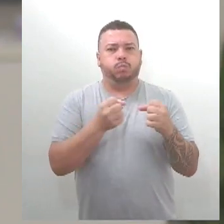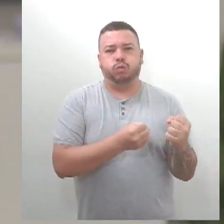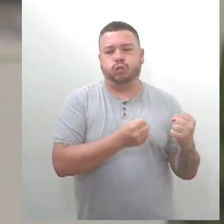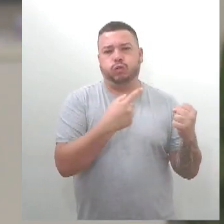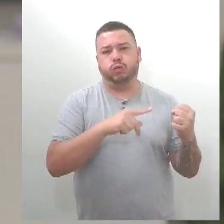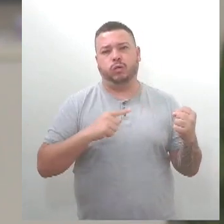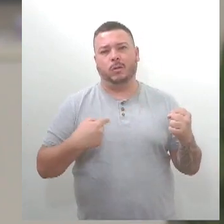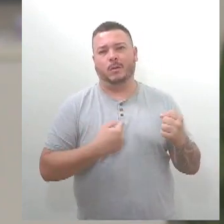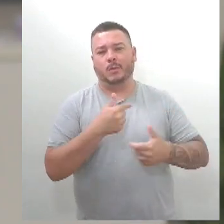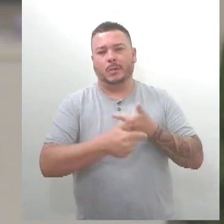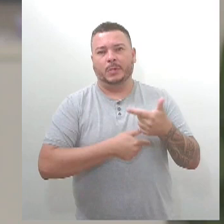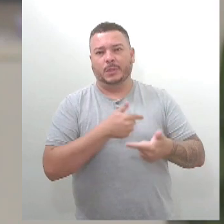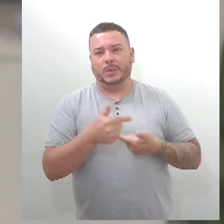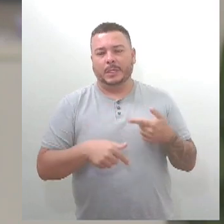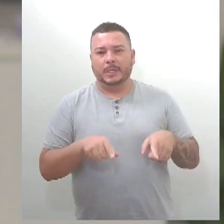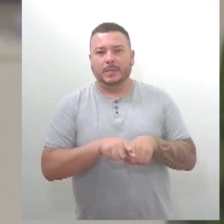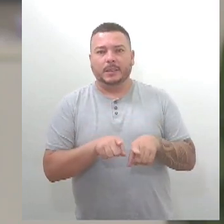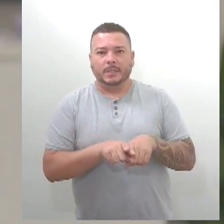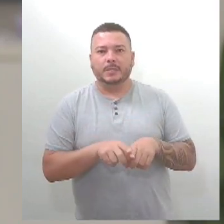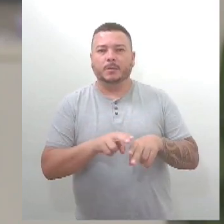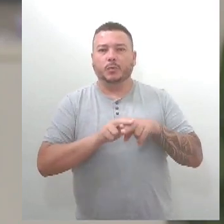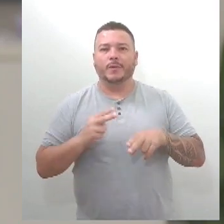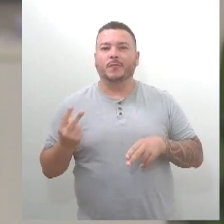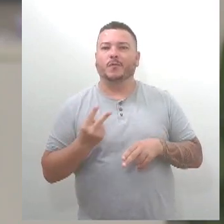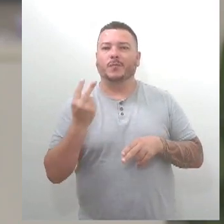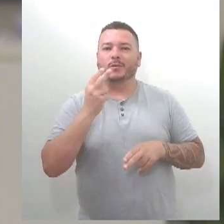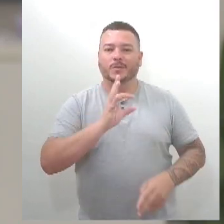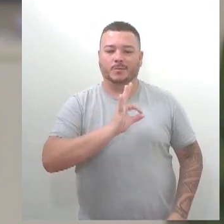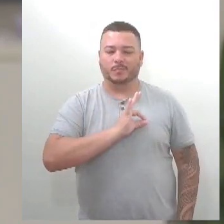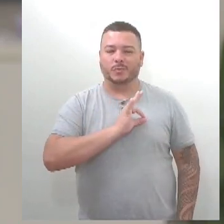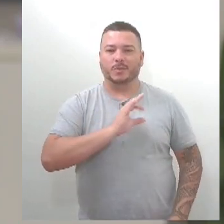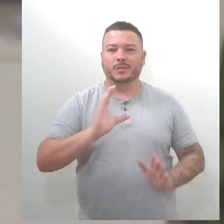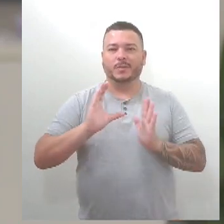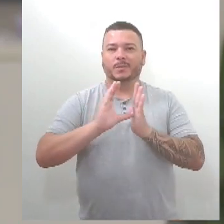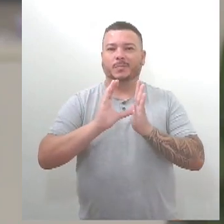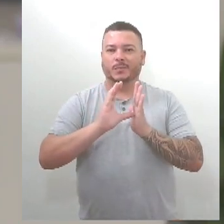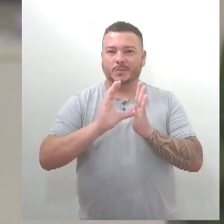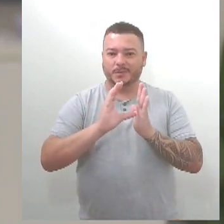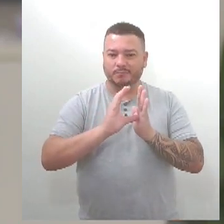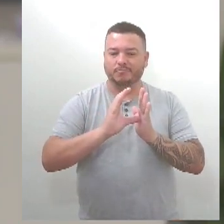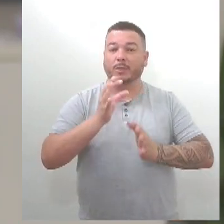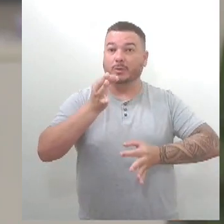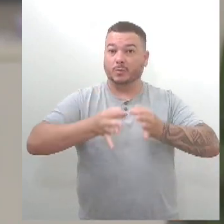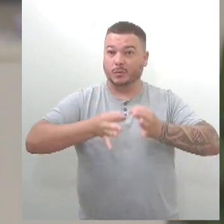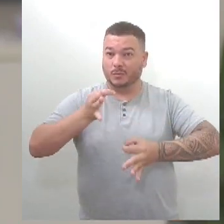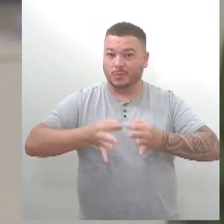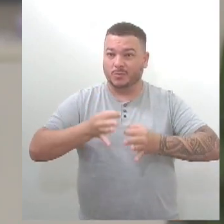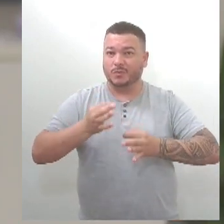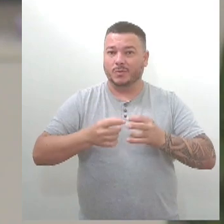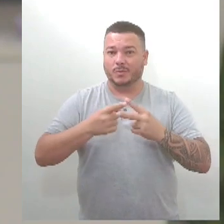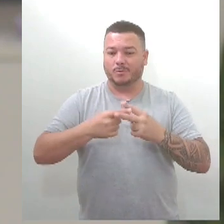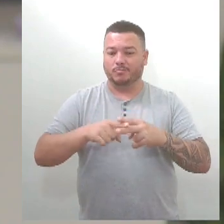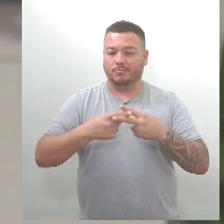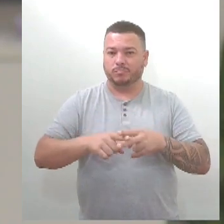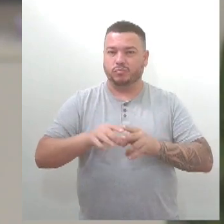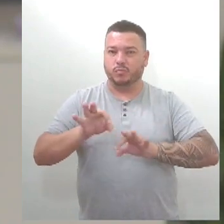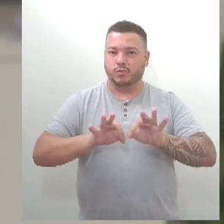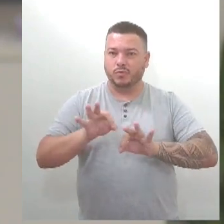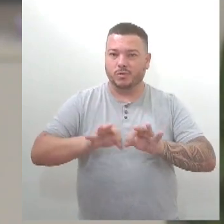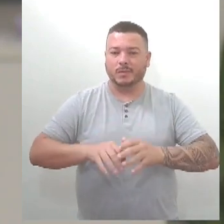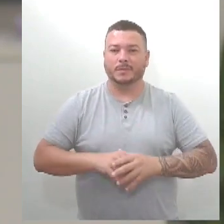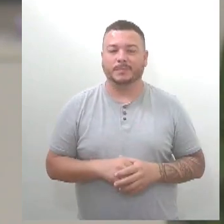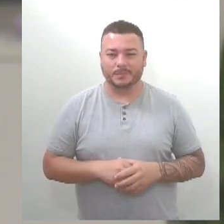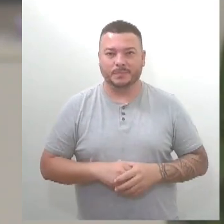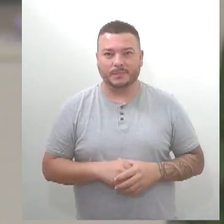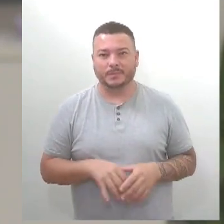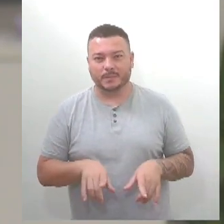valoriza a questão da polícia comunitária, da justiça restaurativa, das próprias situações